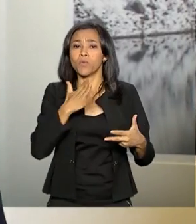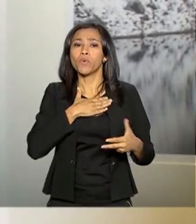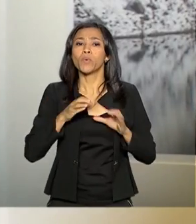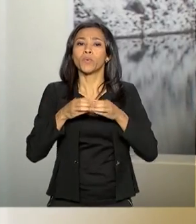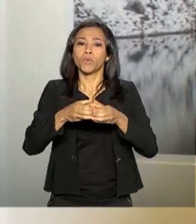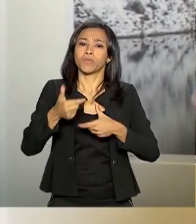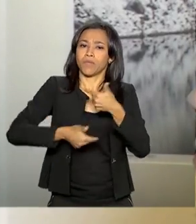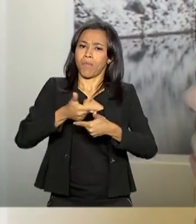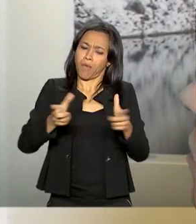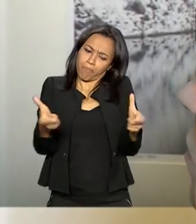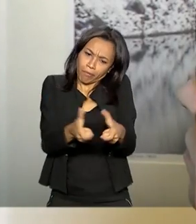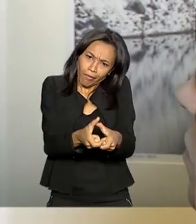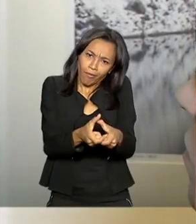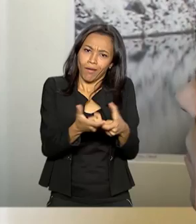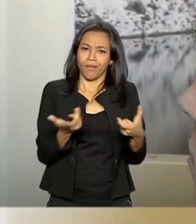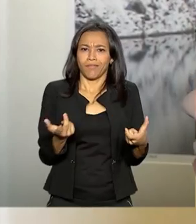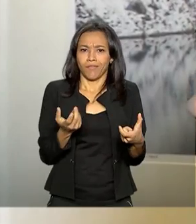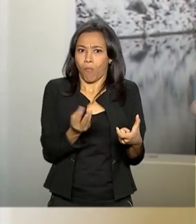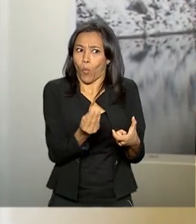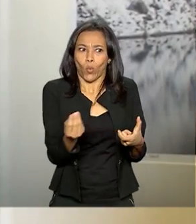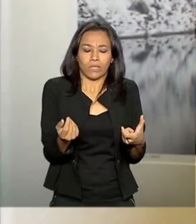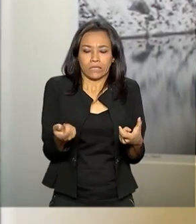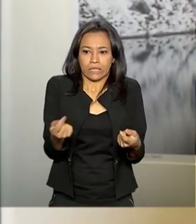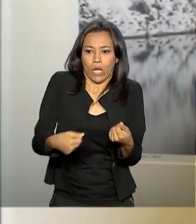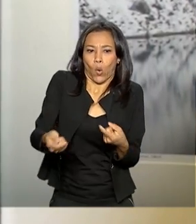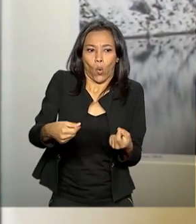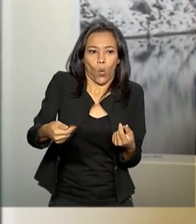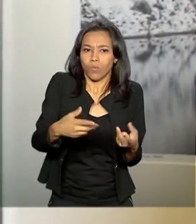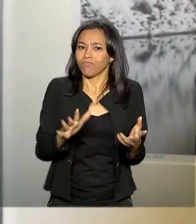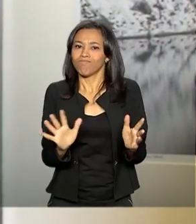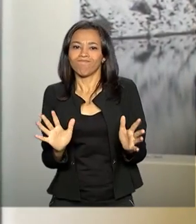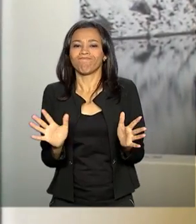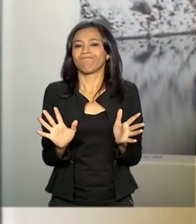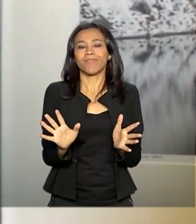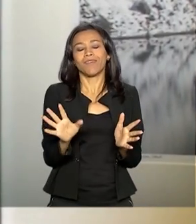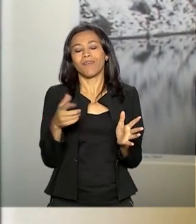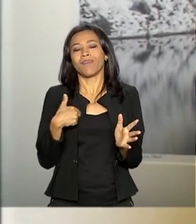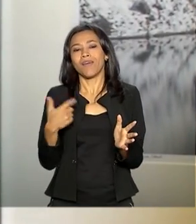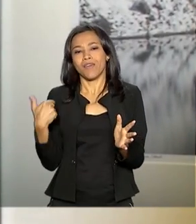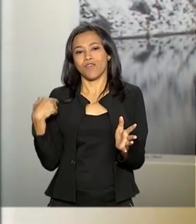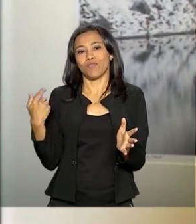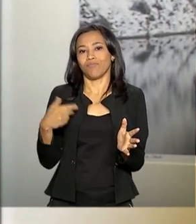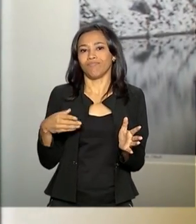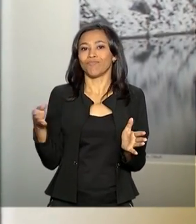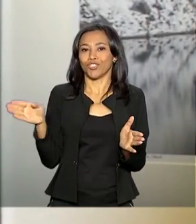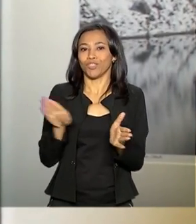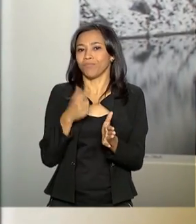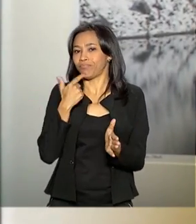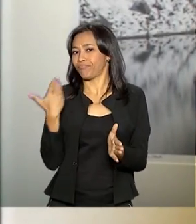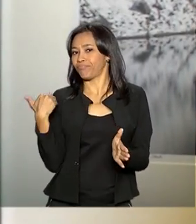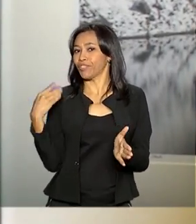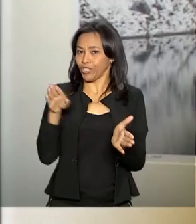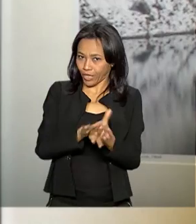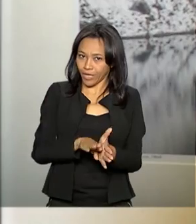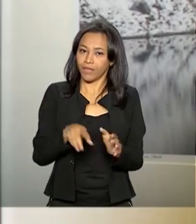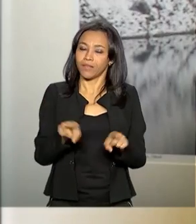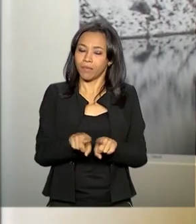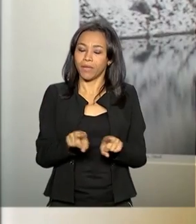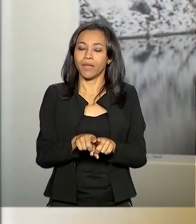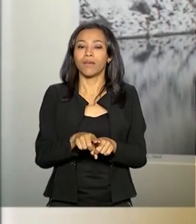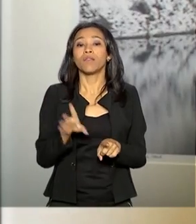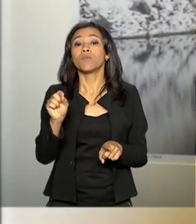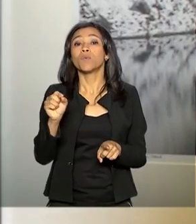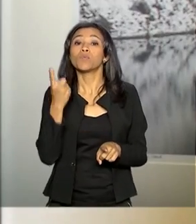Não viemos tratar especificamente muitos negócios aqui no Chile. Acabei de vir numa viagem muito produtiva nos Estados Unidos.